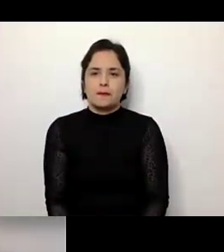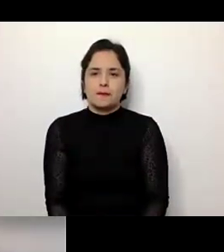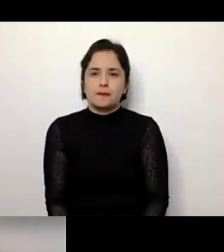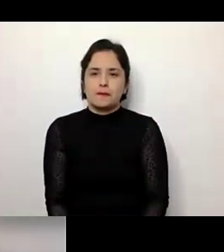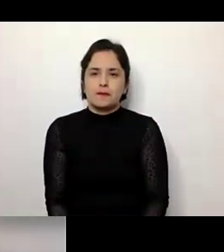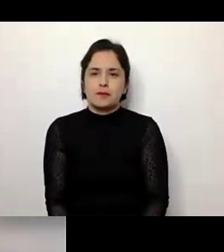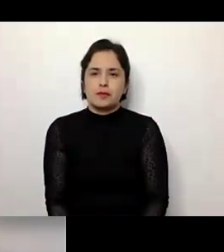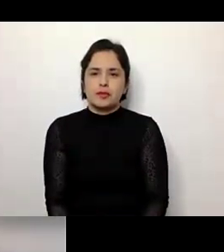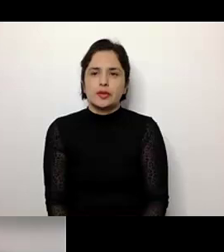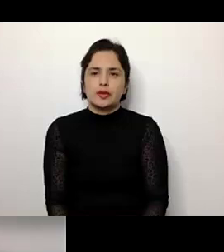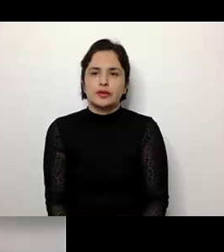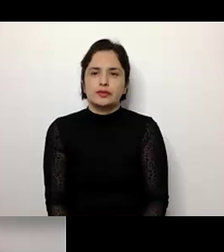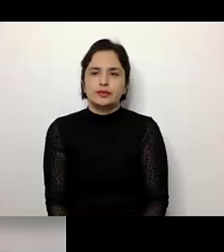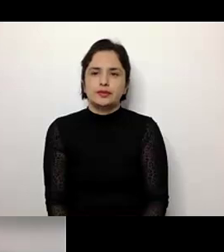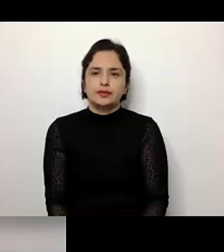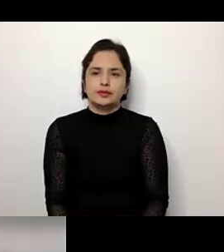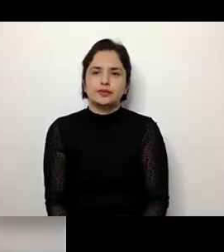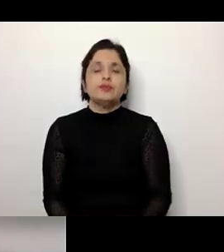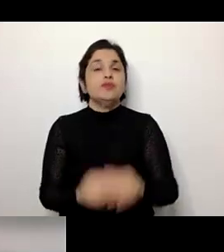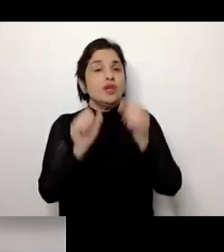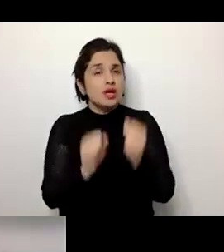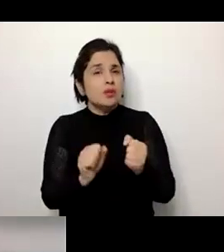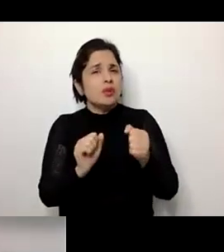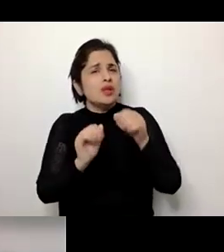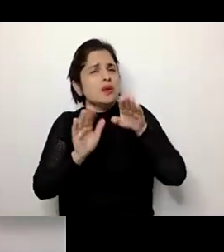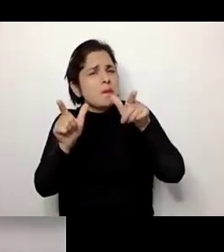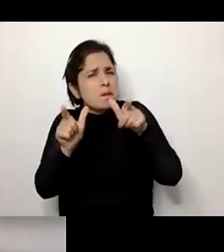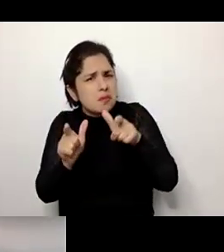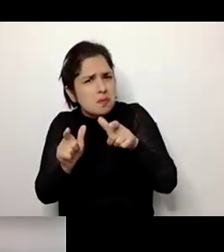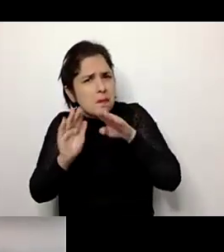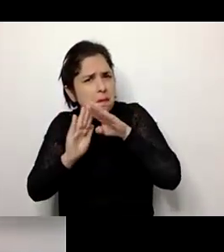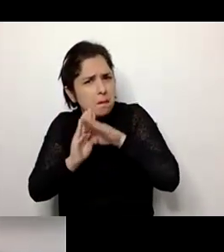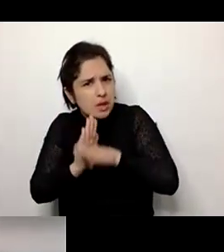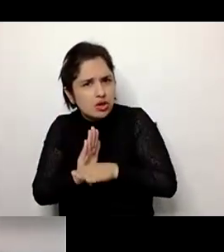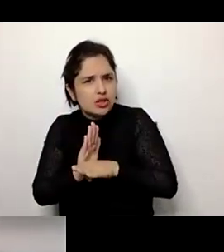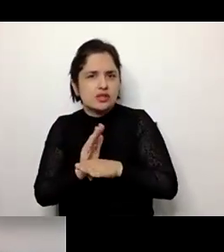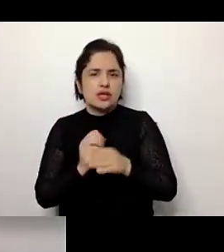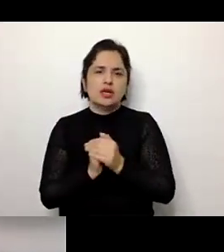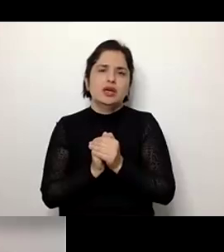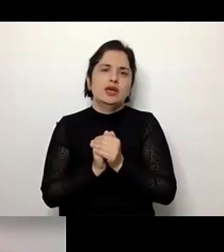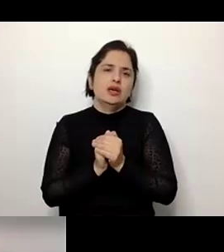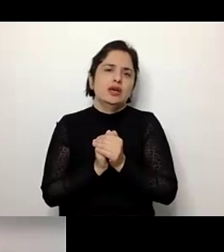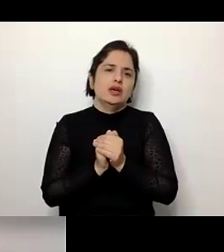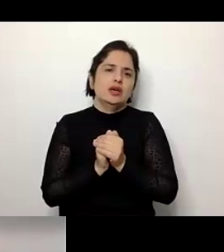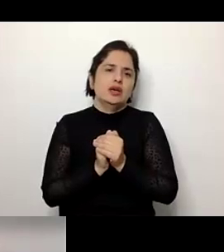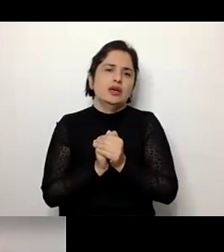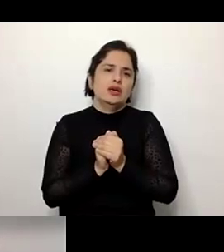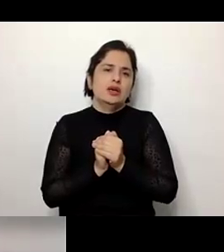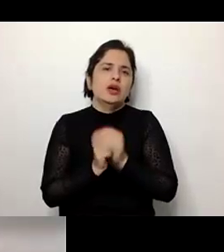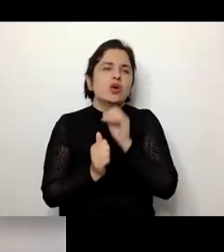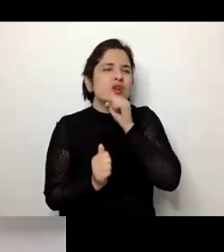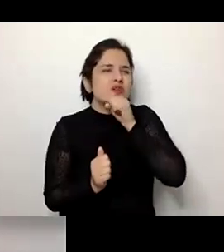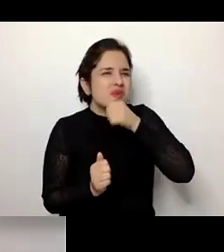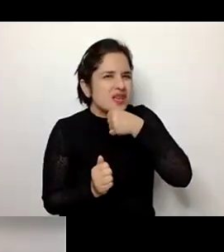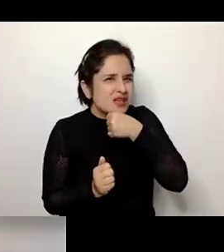minimizar ou não a ocorrência de um envelhecimento de